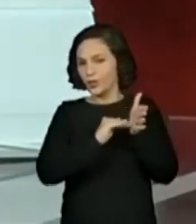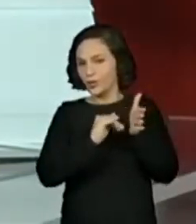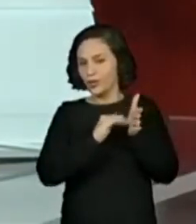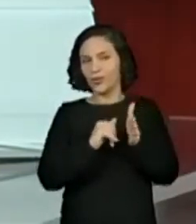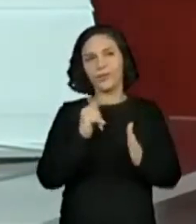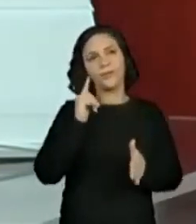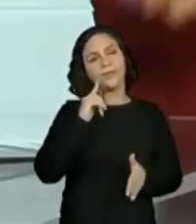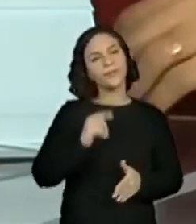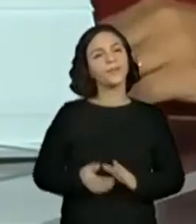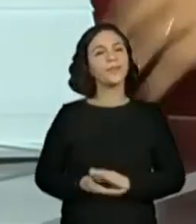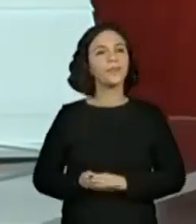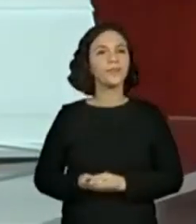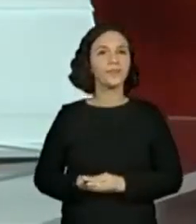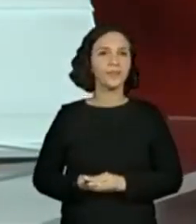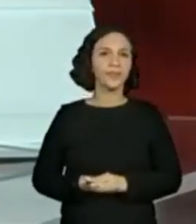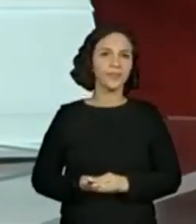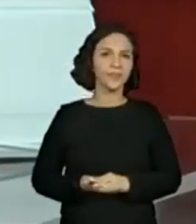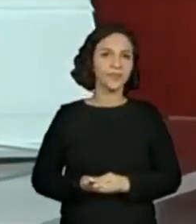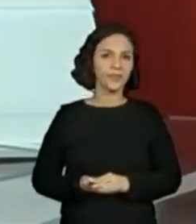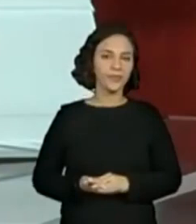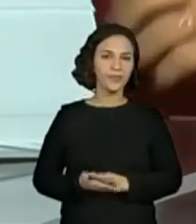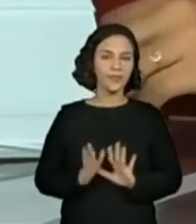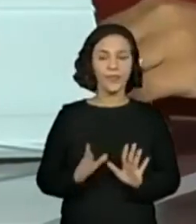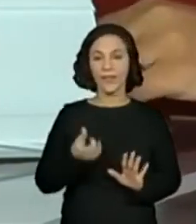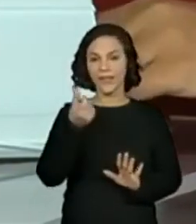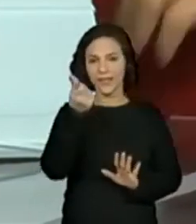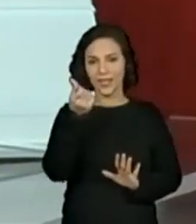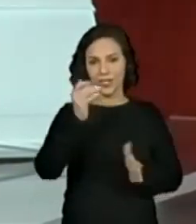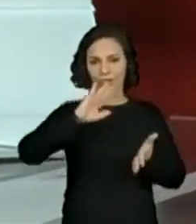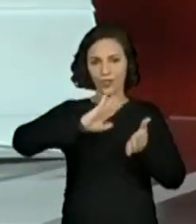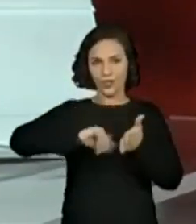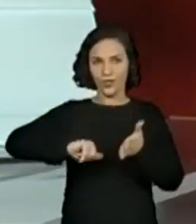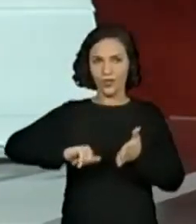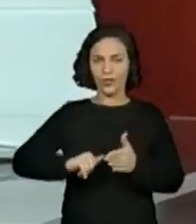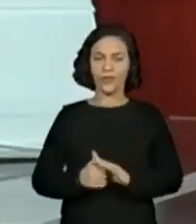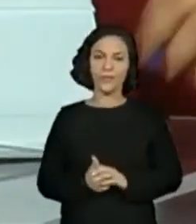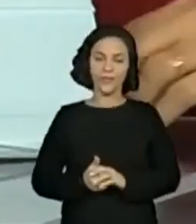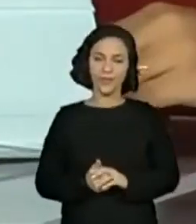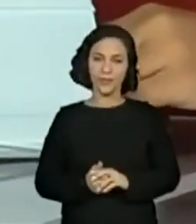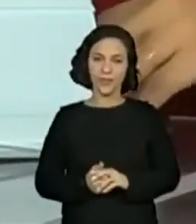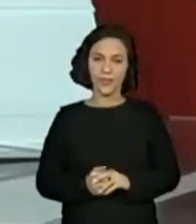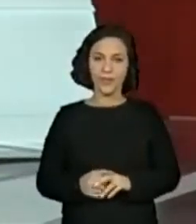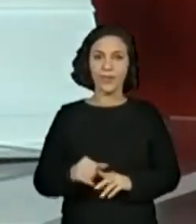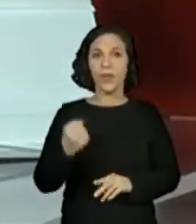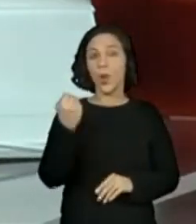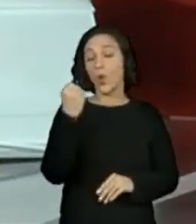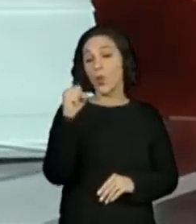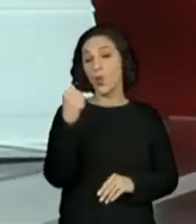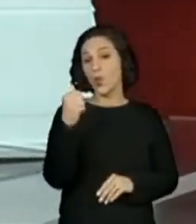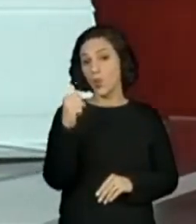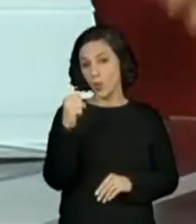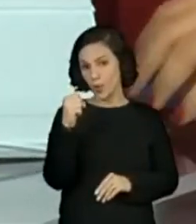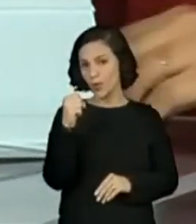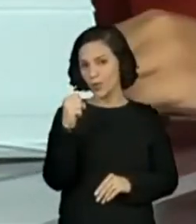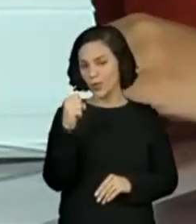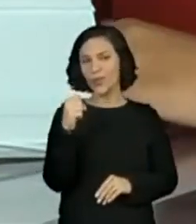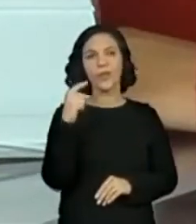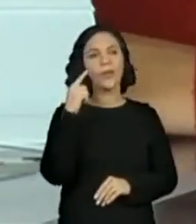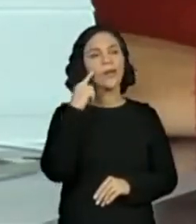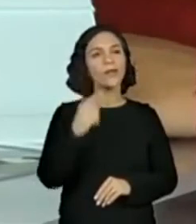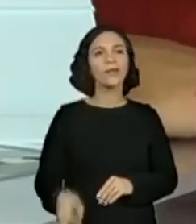5, 6, 7, 8.